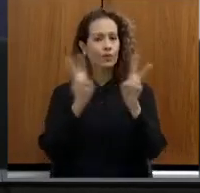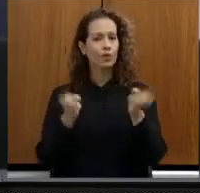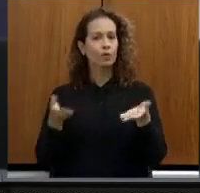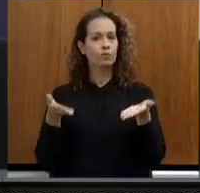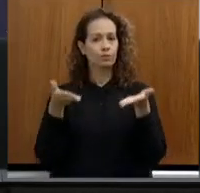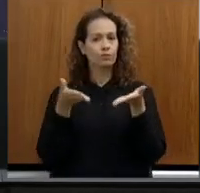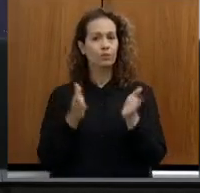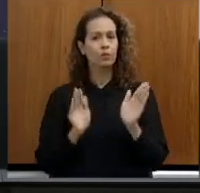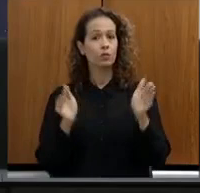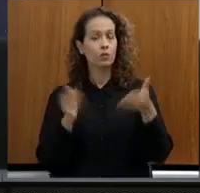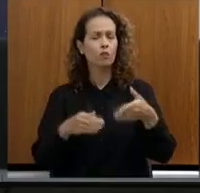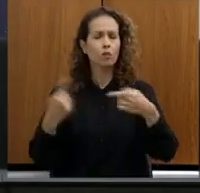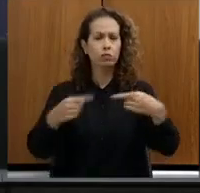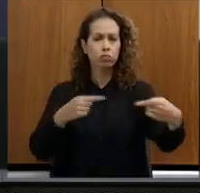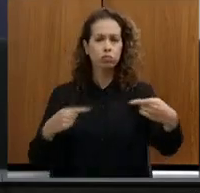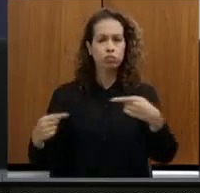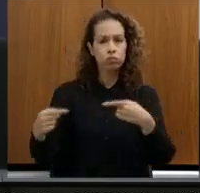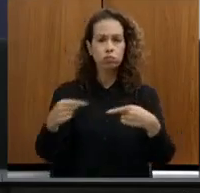ser discutido